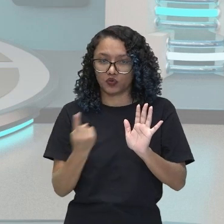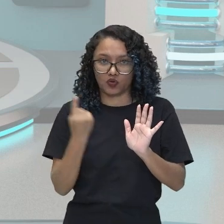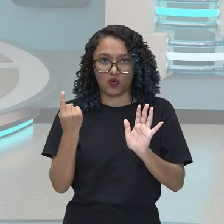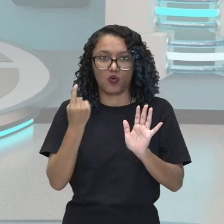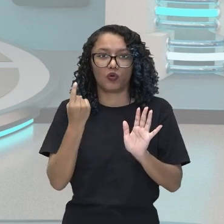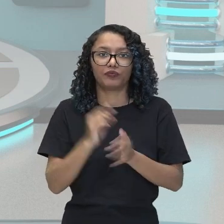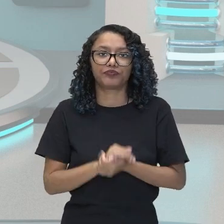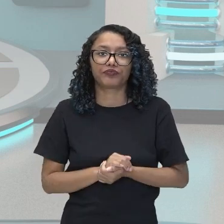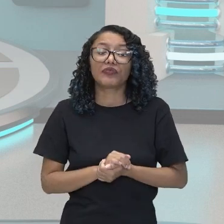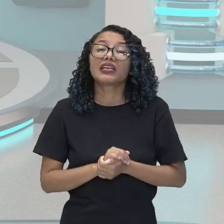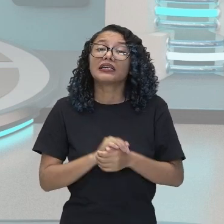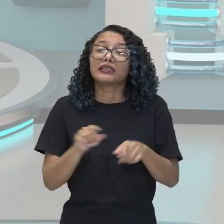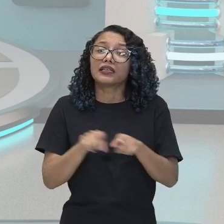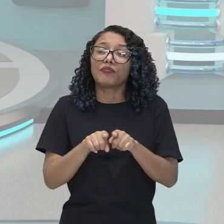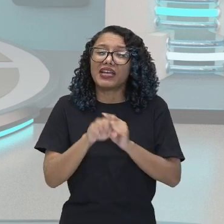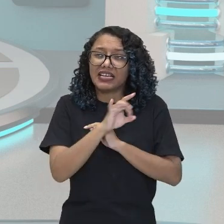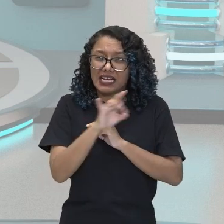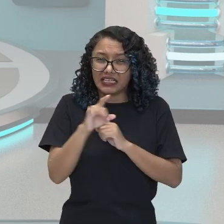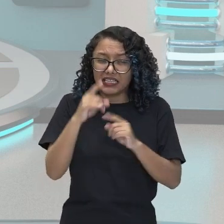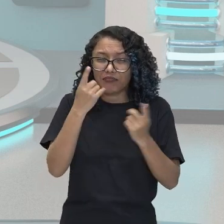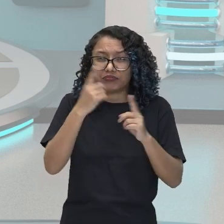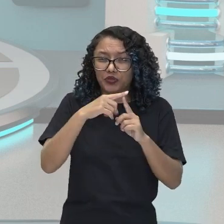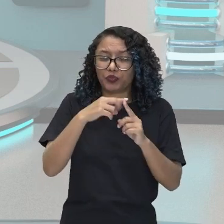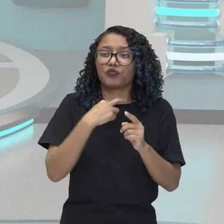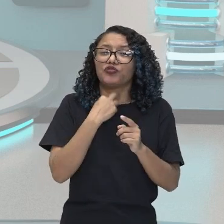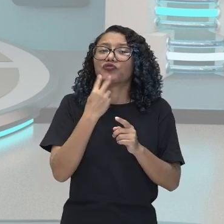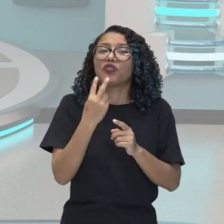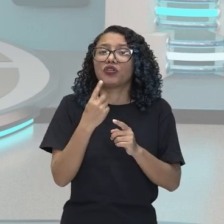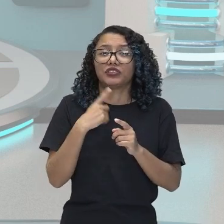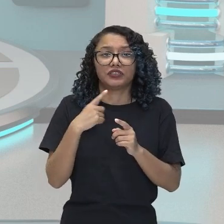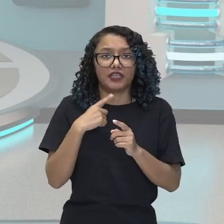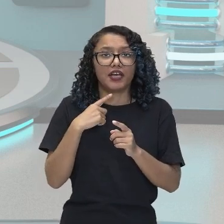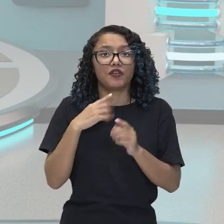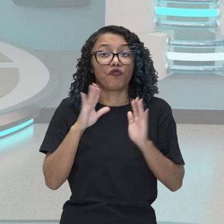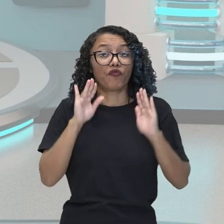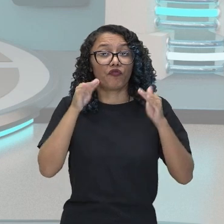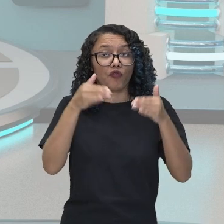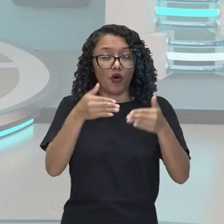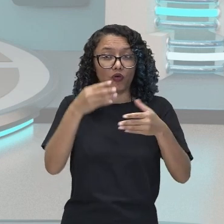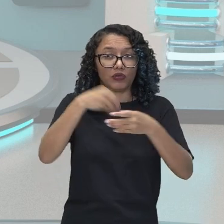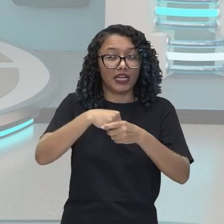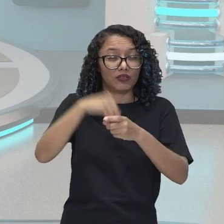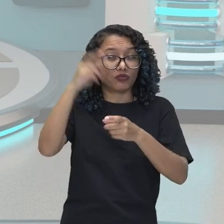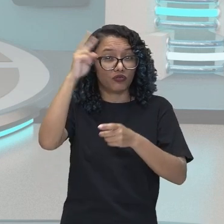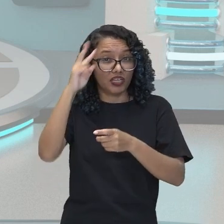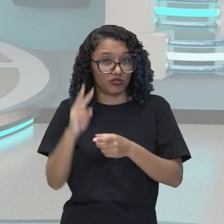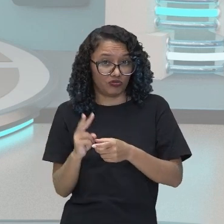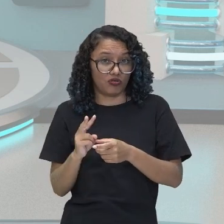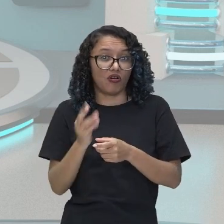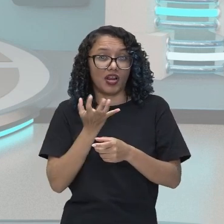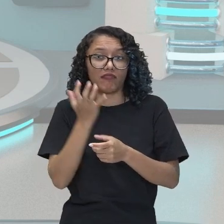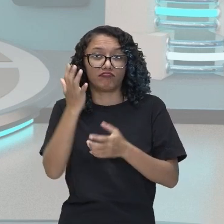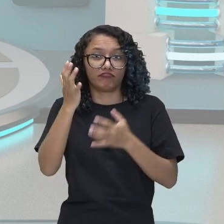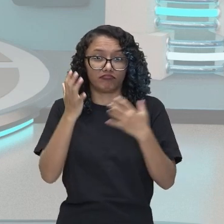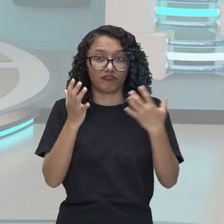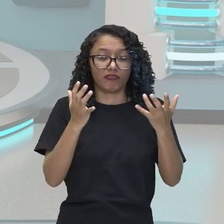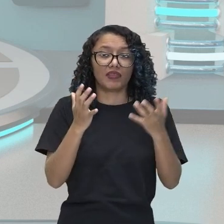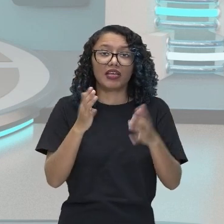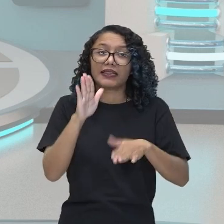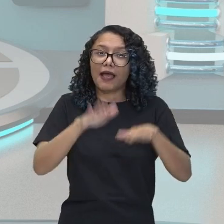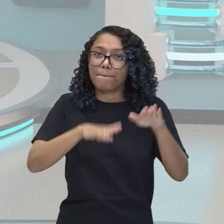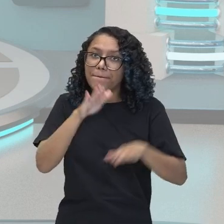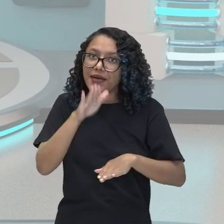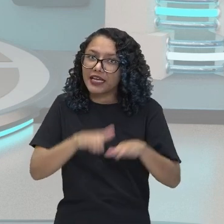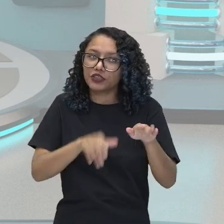Cada tipo de voz tem um papel específico na ópera. Frequentemente ligado a tipos de personagens